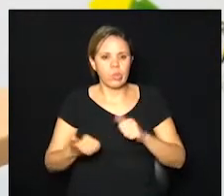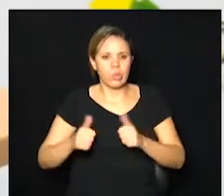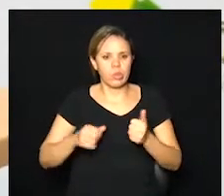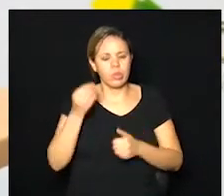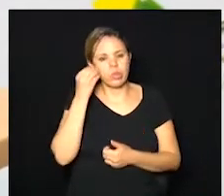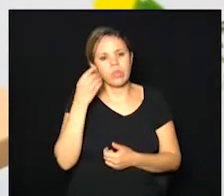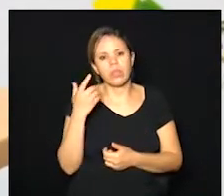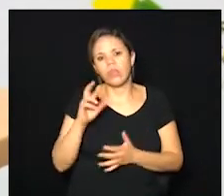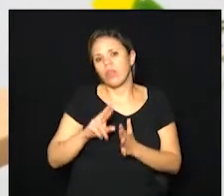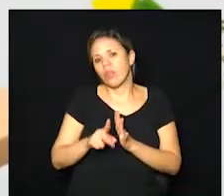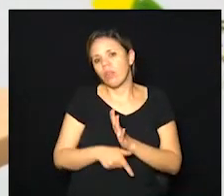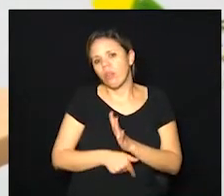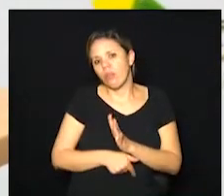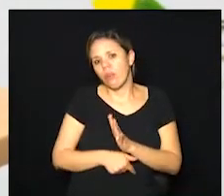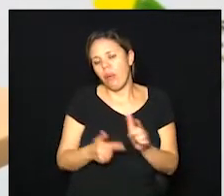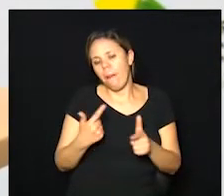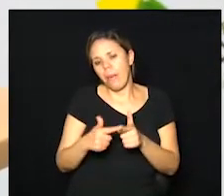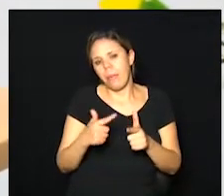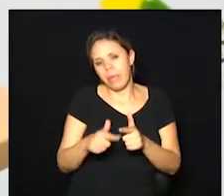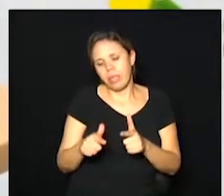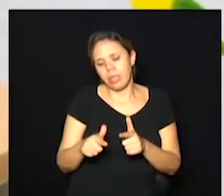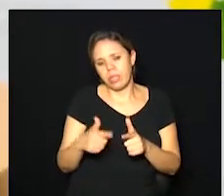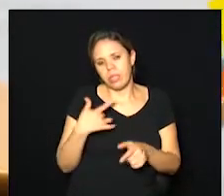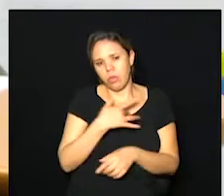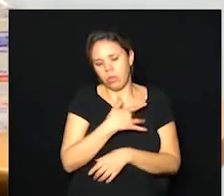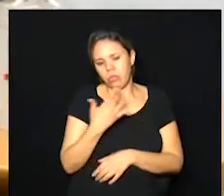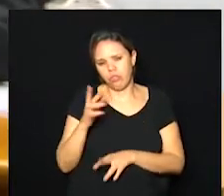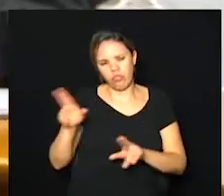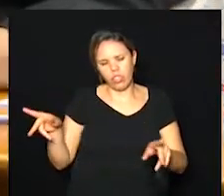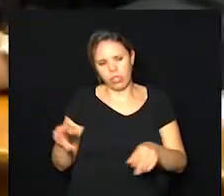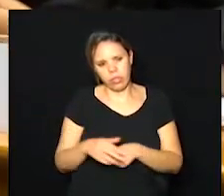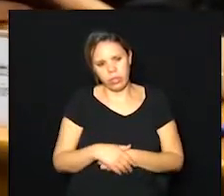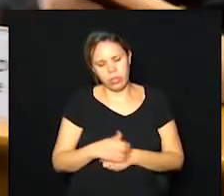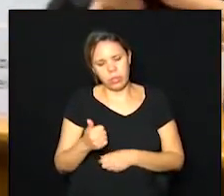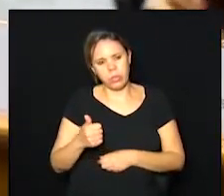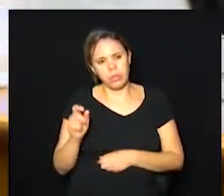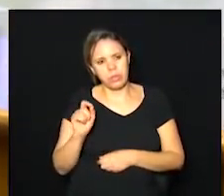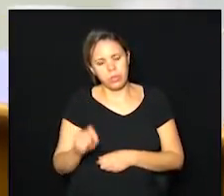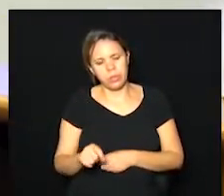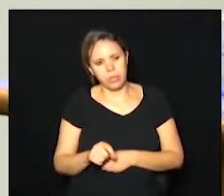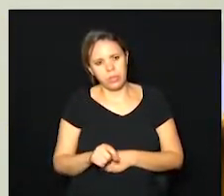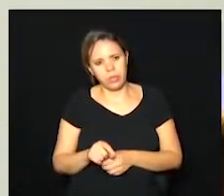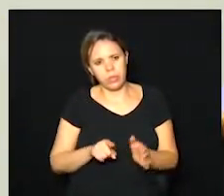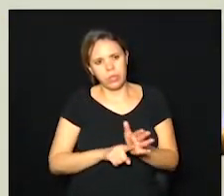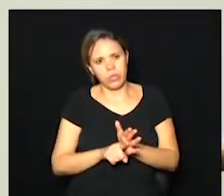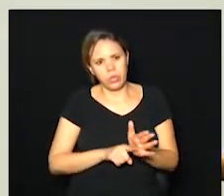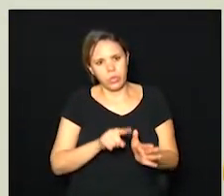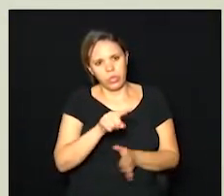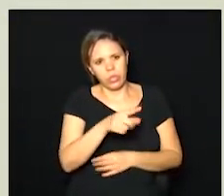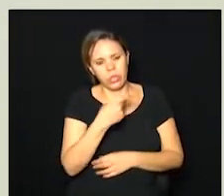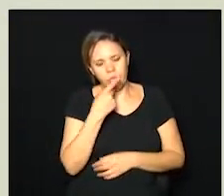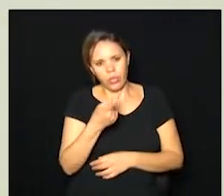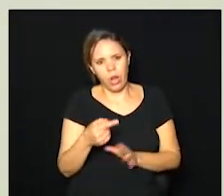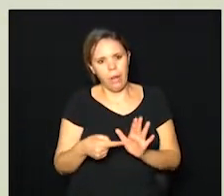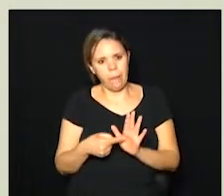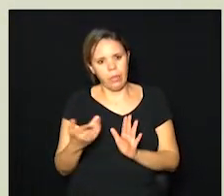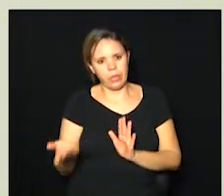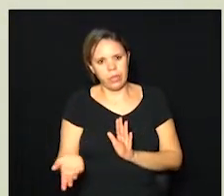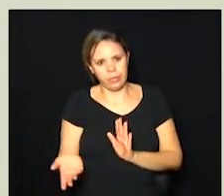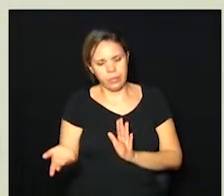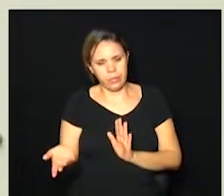referir a outros outros problemas de saúde é bom primeiro esses dados que o senhor acabou de mostrar